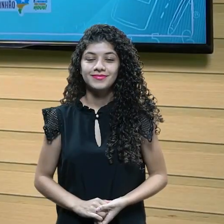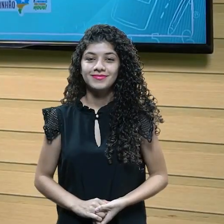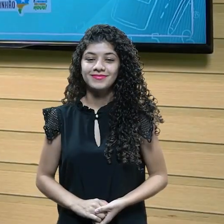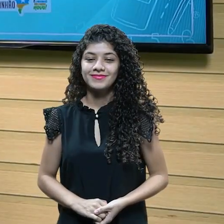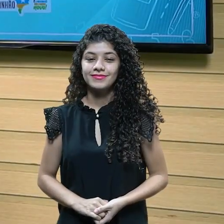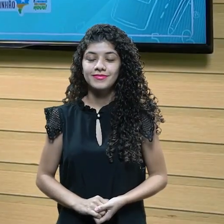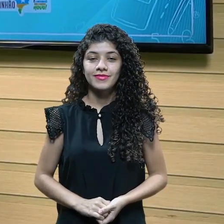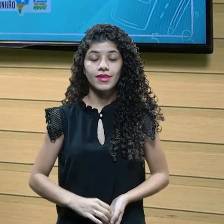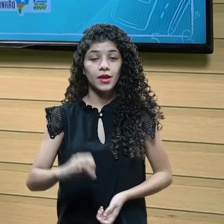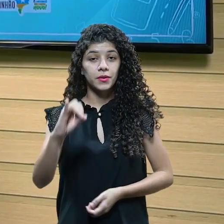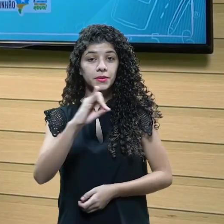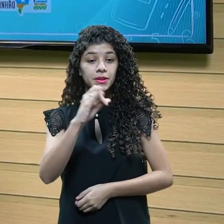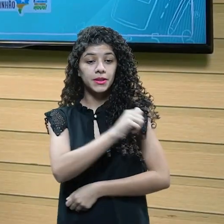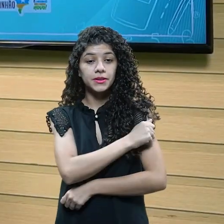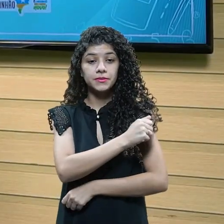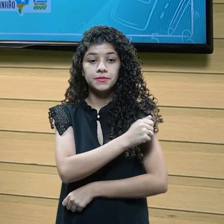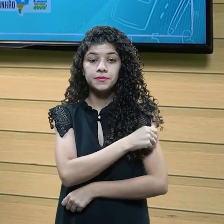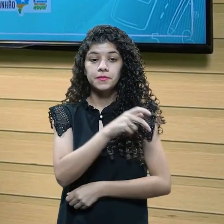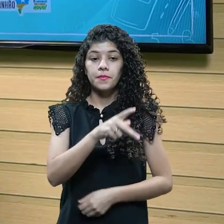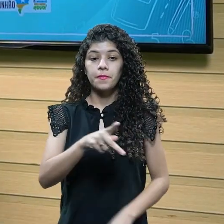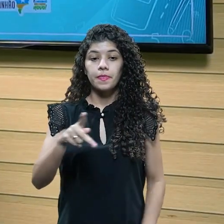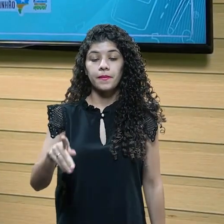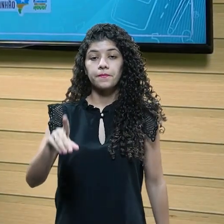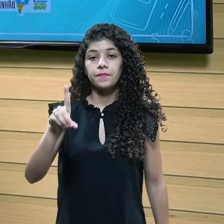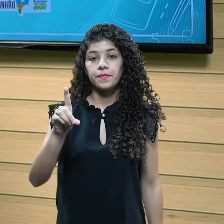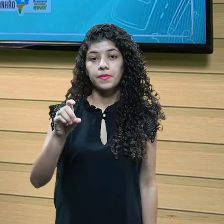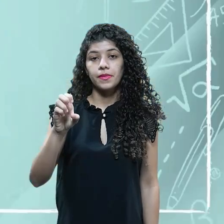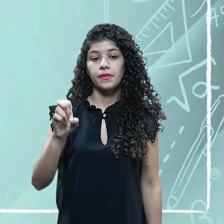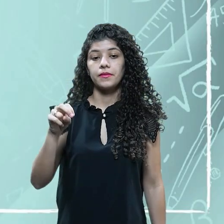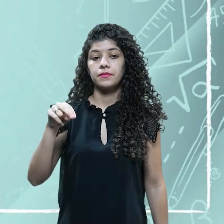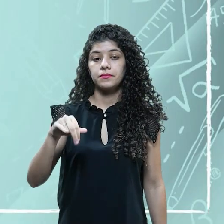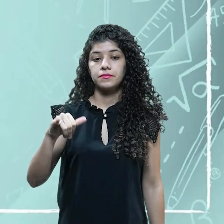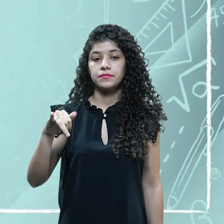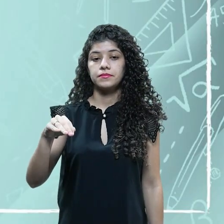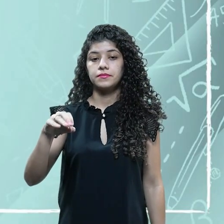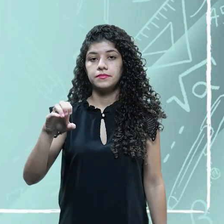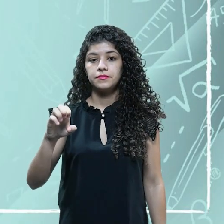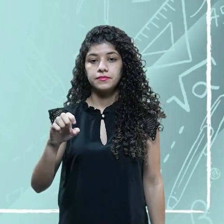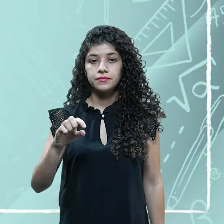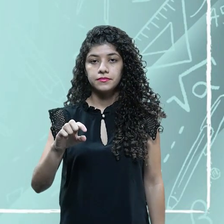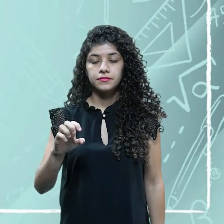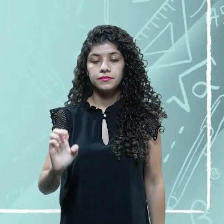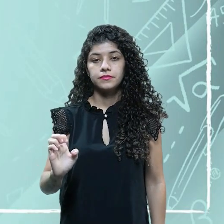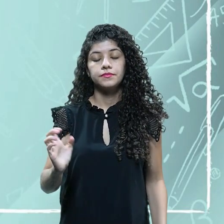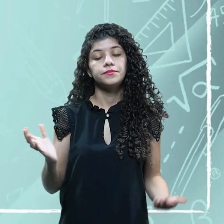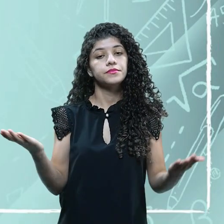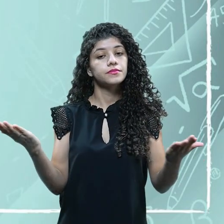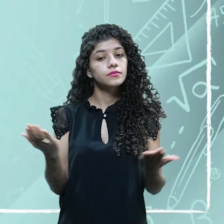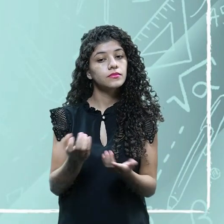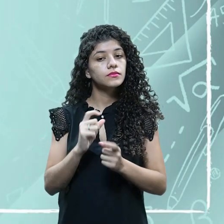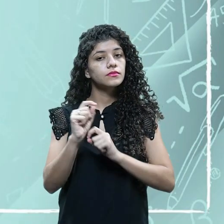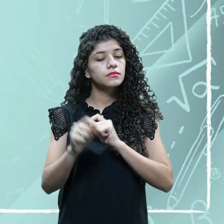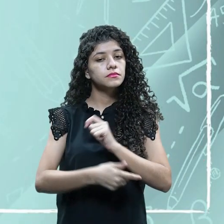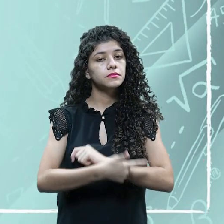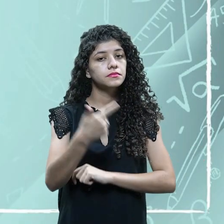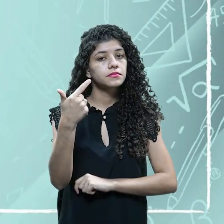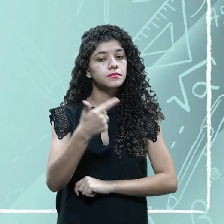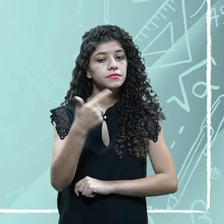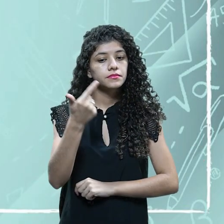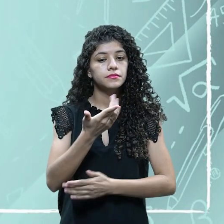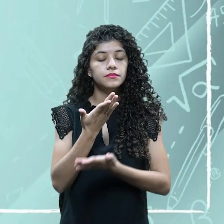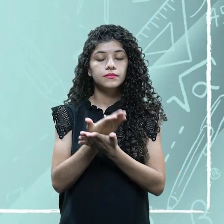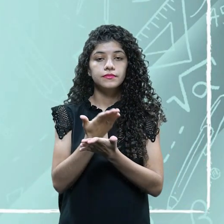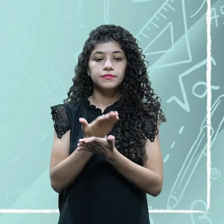Olá, caros alunos, eu me chamo Denise Serveira. Vamos estar hoje na segunda aula do cerimonial protocolo